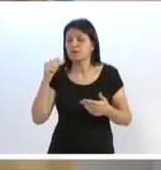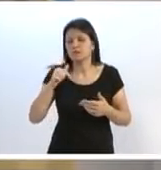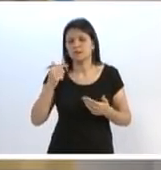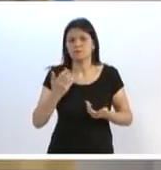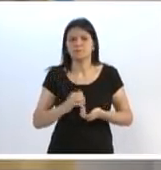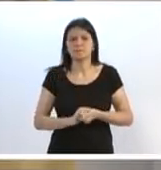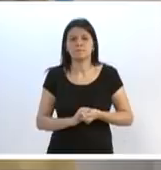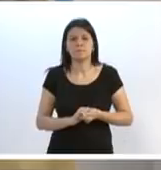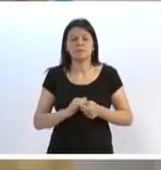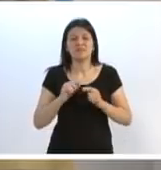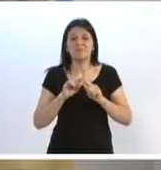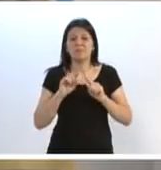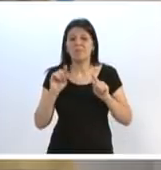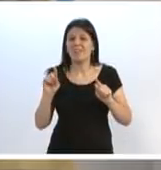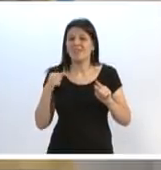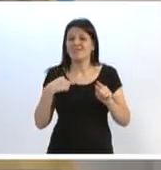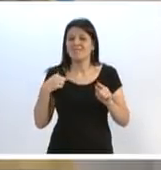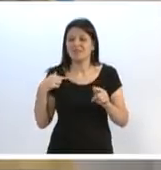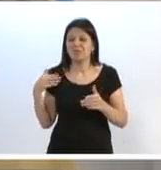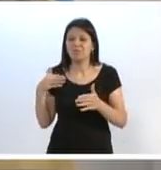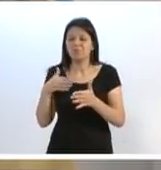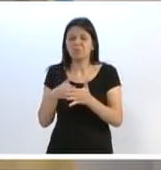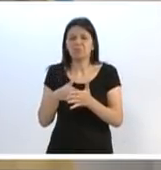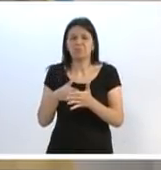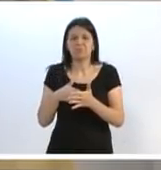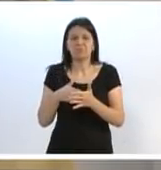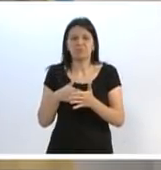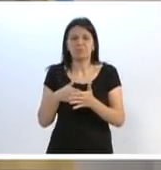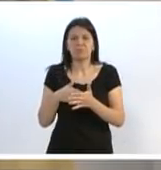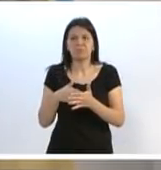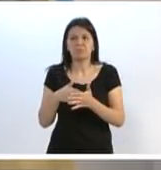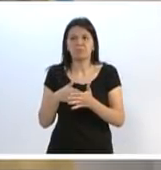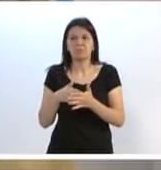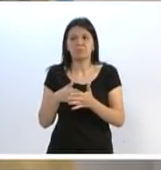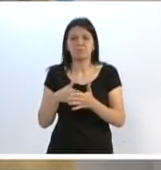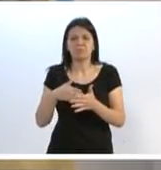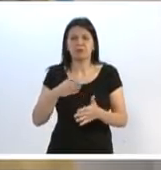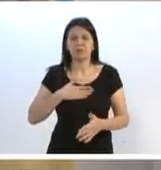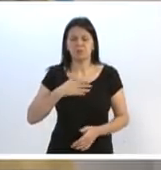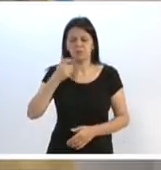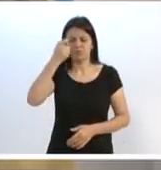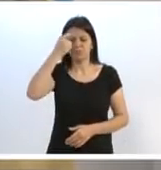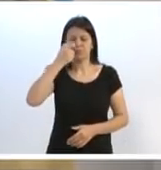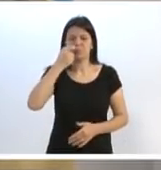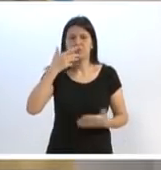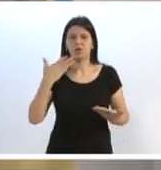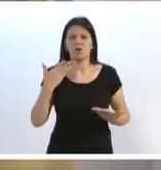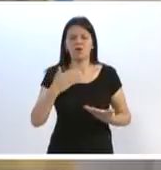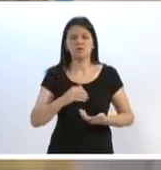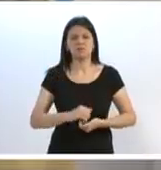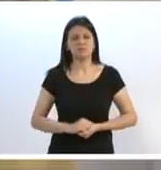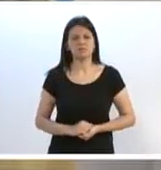Mas eu fui impedido pelo meu caráter, eu fui impedido